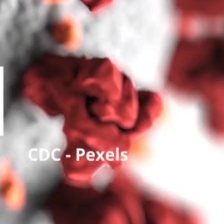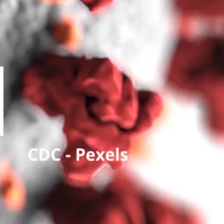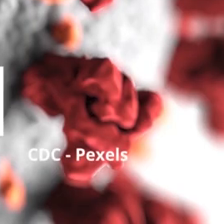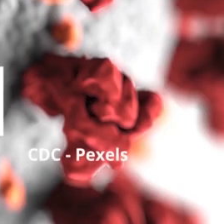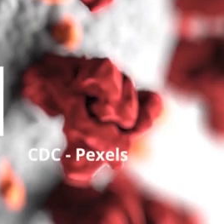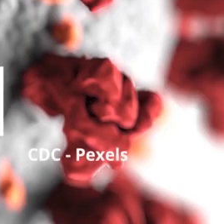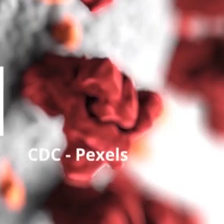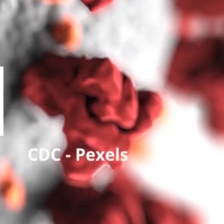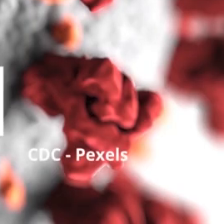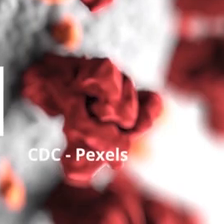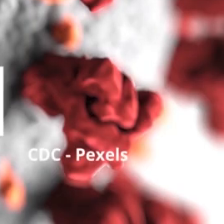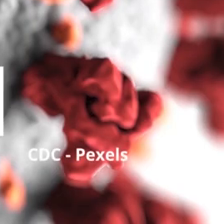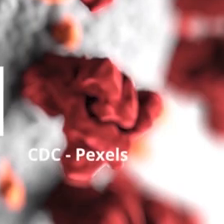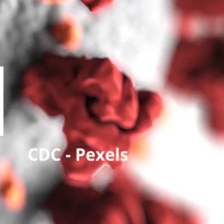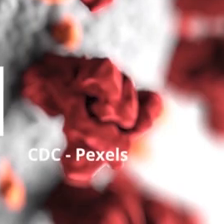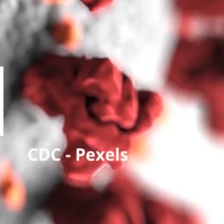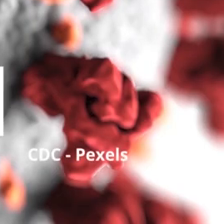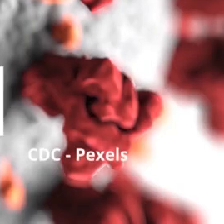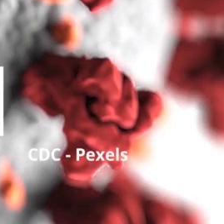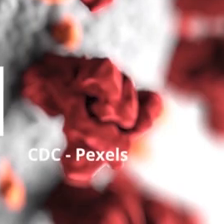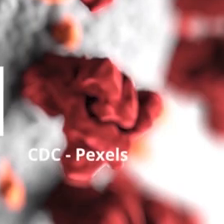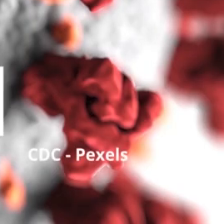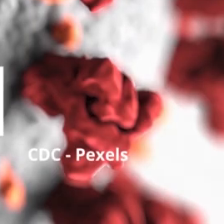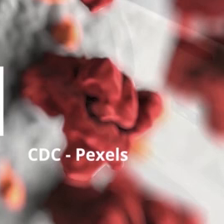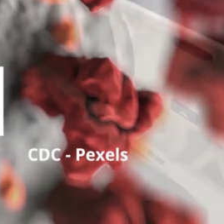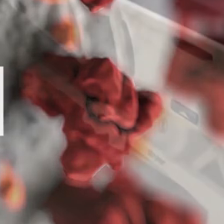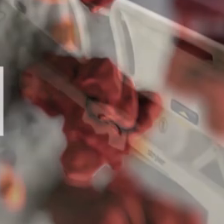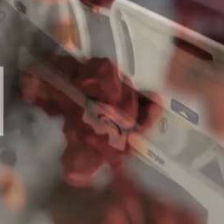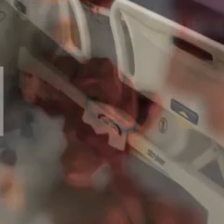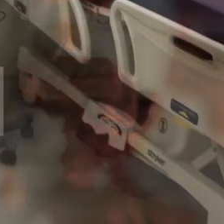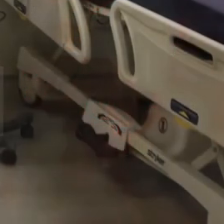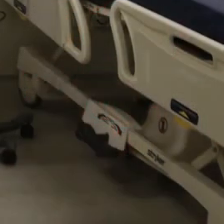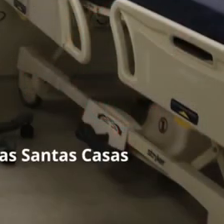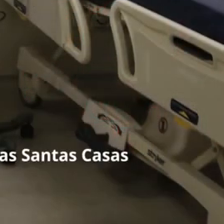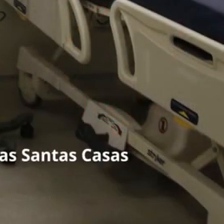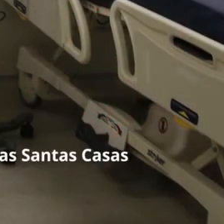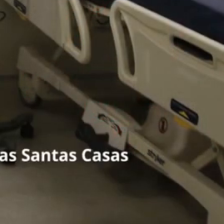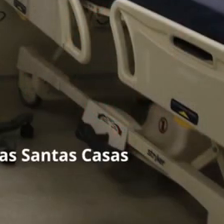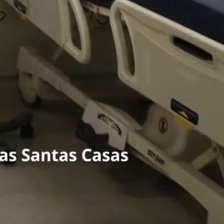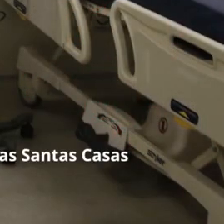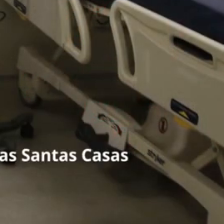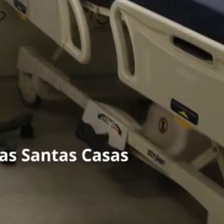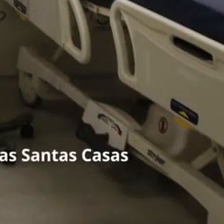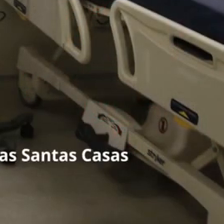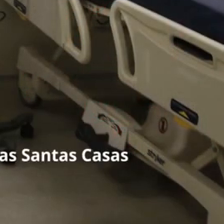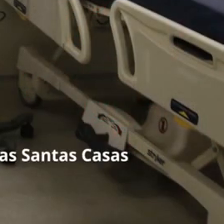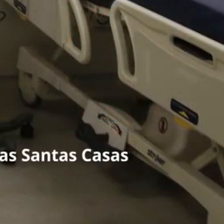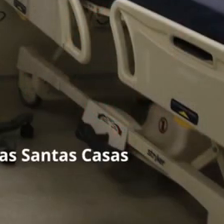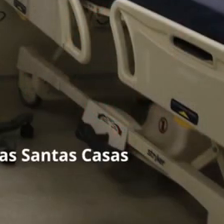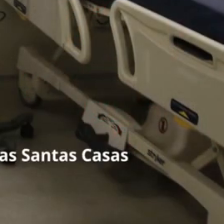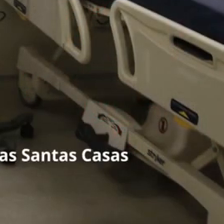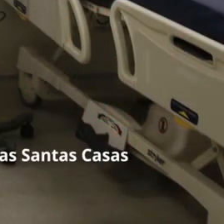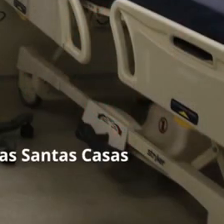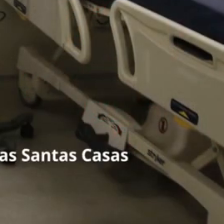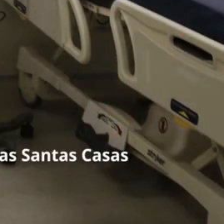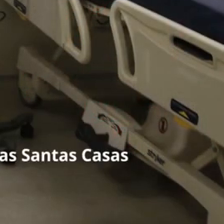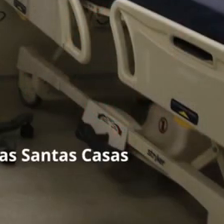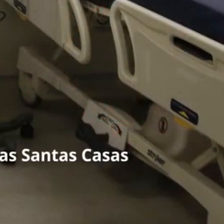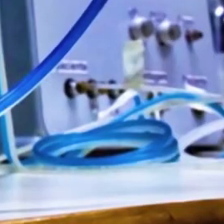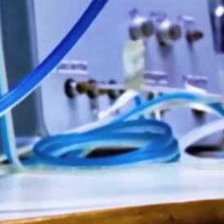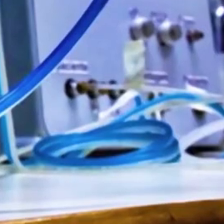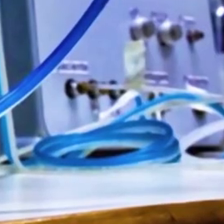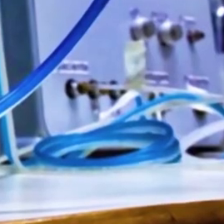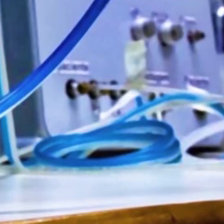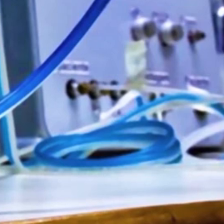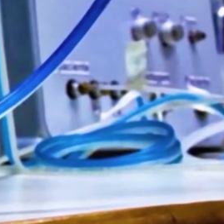Sistema de Saúde, falando sobre história e organização do SUS e do sistema suplementar e a relação entre público e privado.